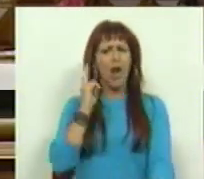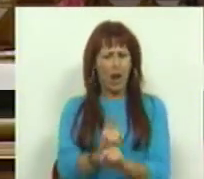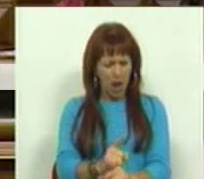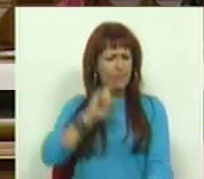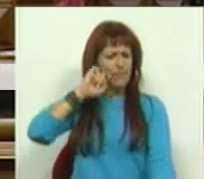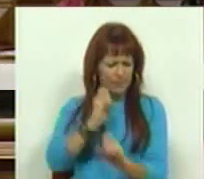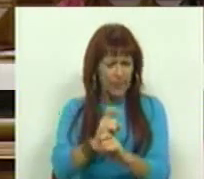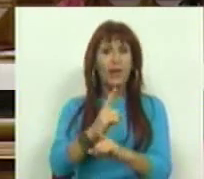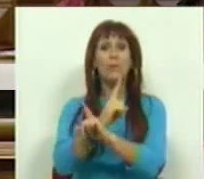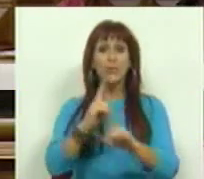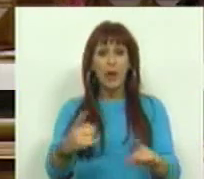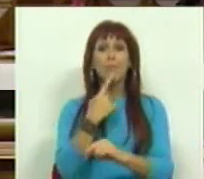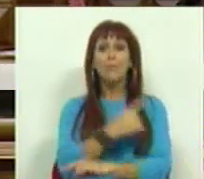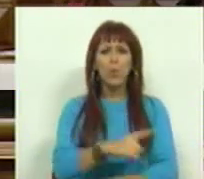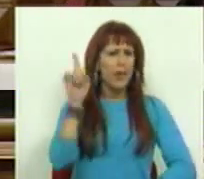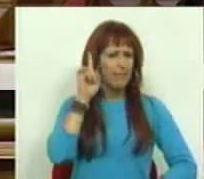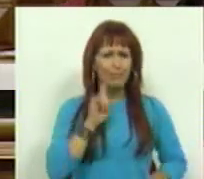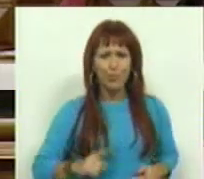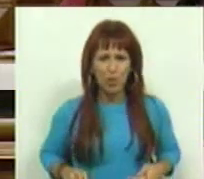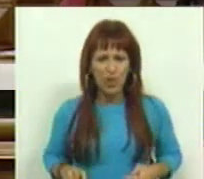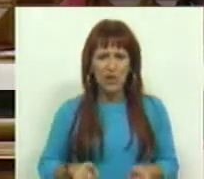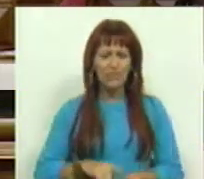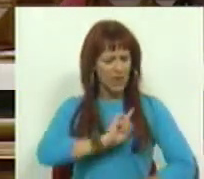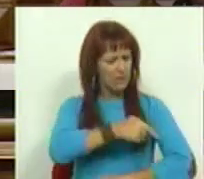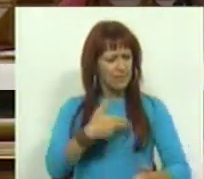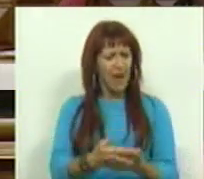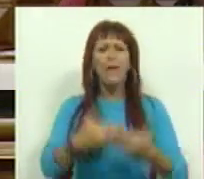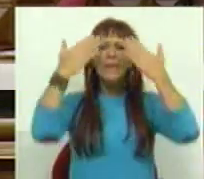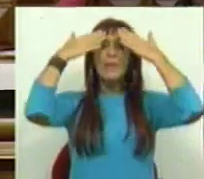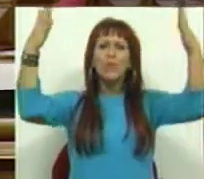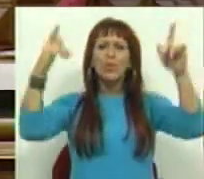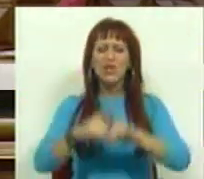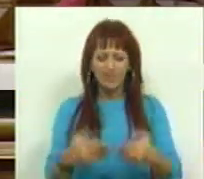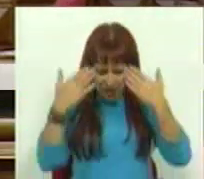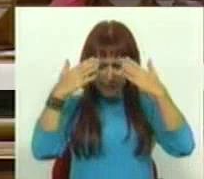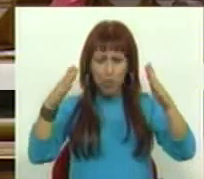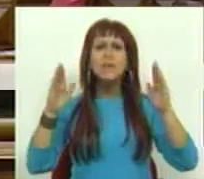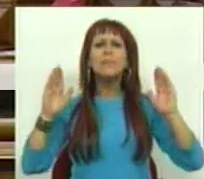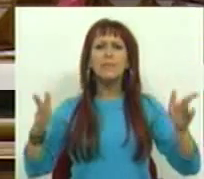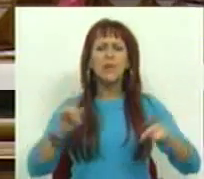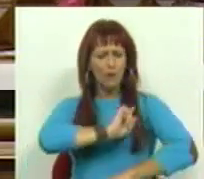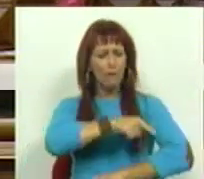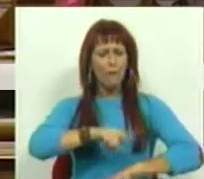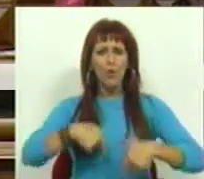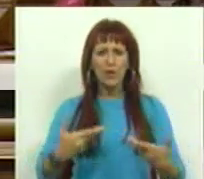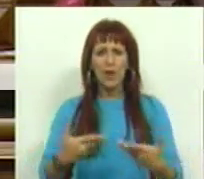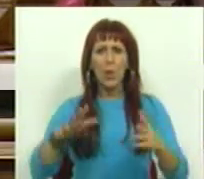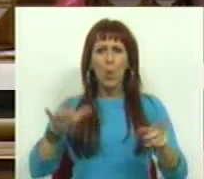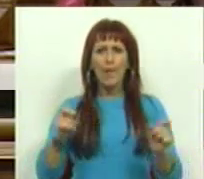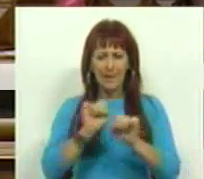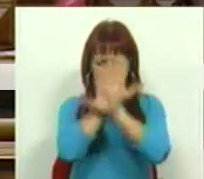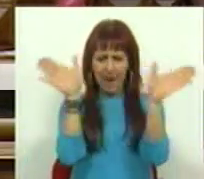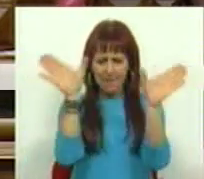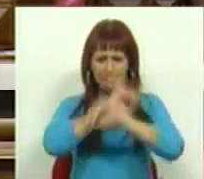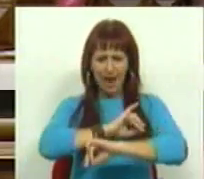Persistimos porque achamos que é muito importante fortalecer a democracia e que a democracia se fortalece quando é mais